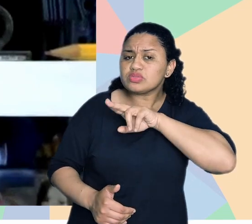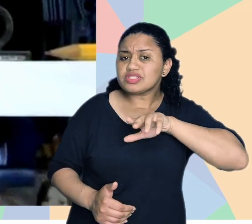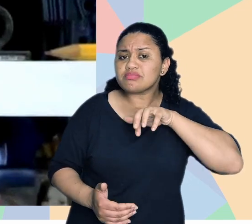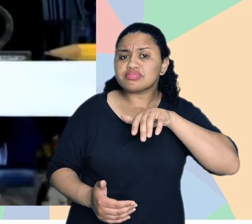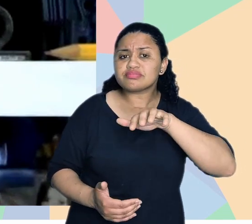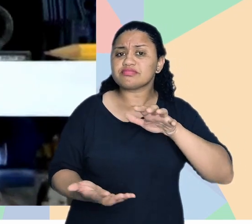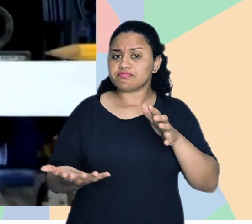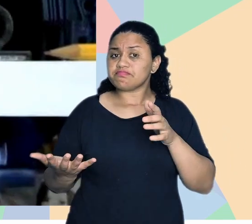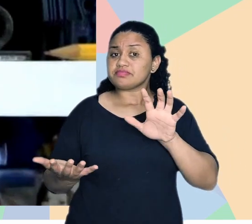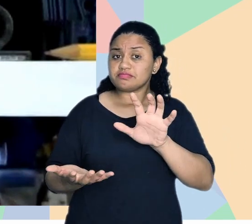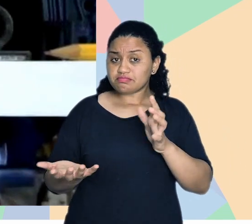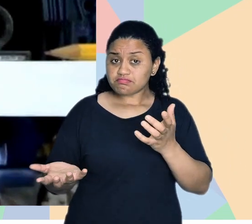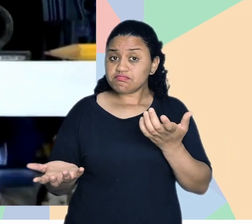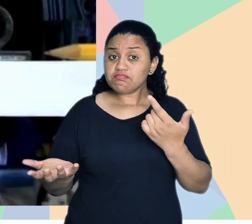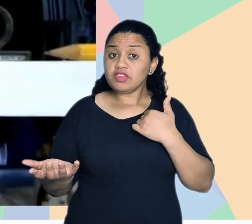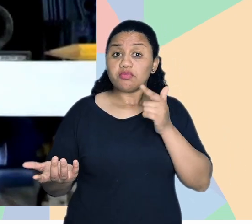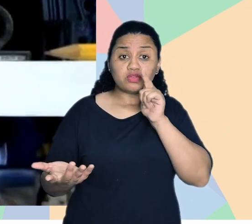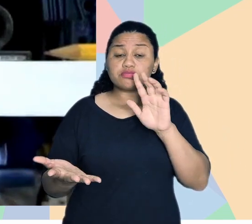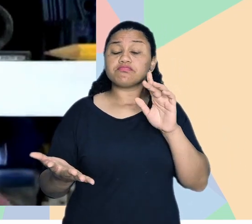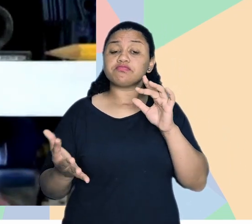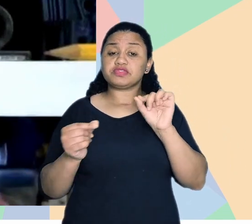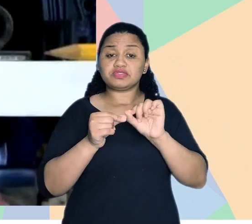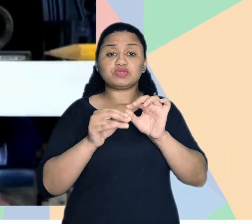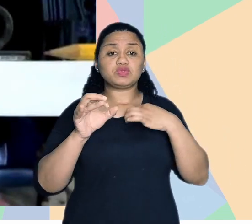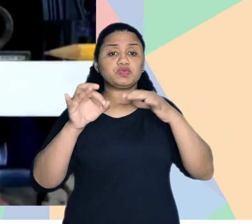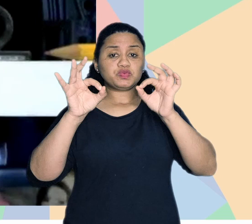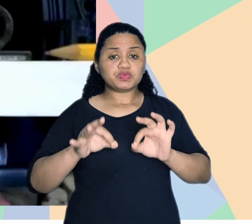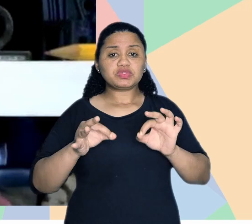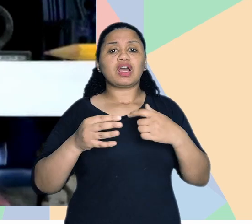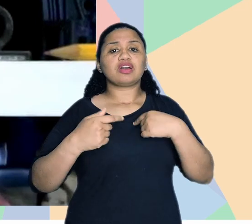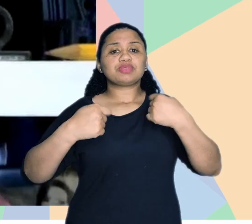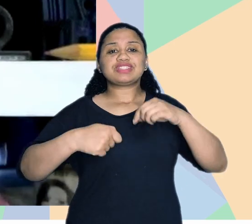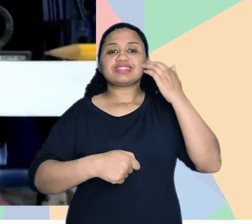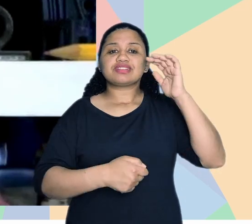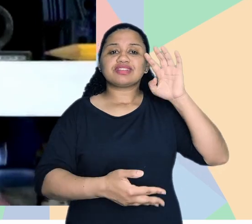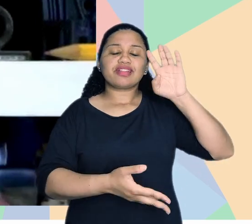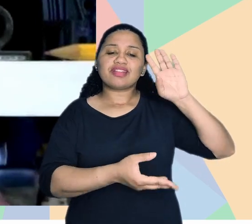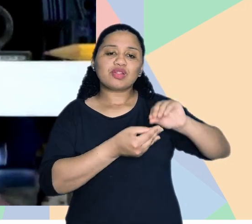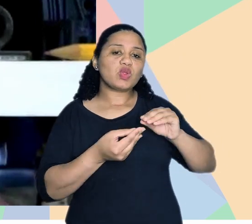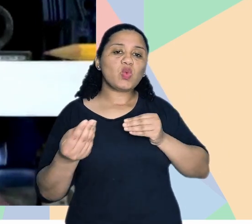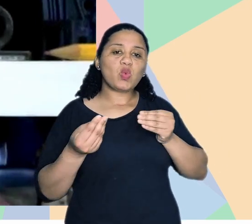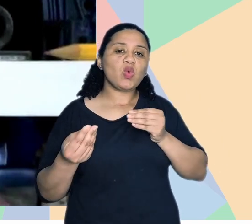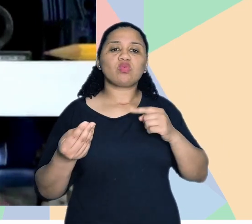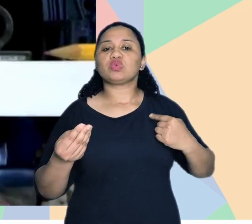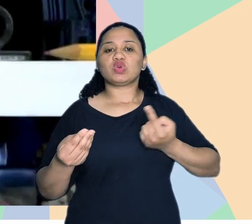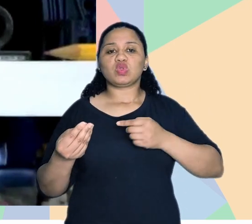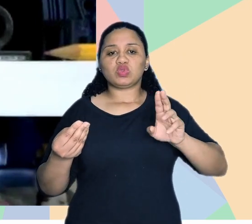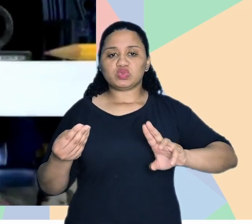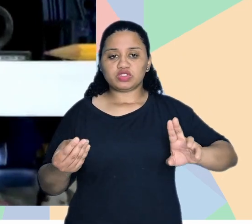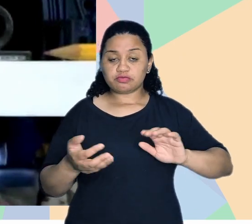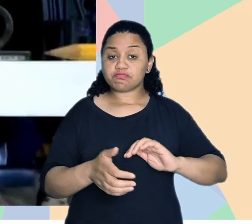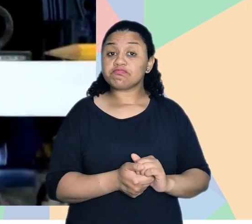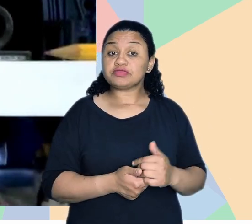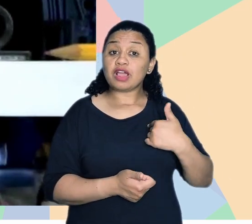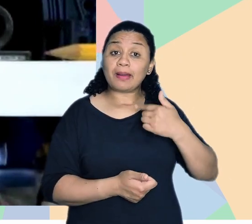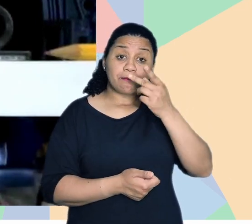assim que funciona, a gente usa dessa forma, né? E para isso funcionar, né, para você poder desenhar, você precisa entender, né, como a